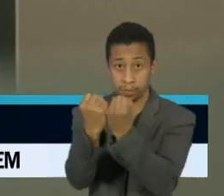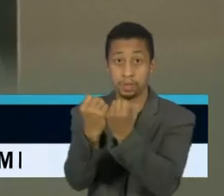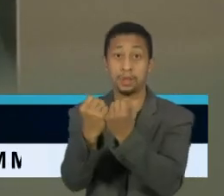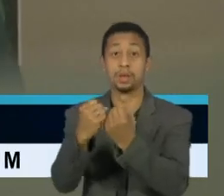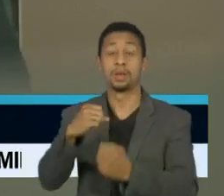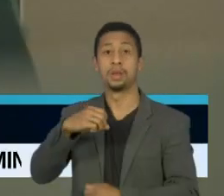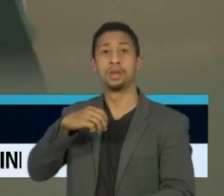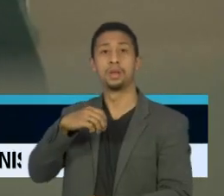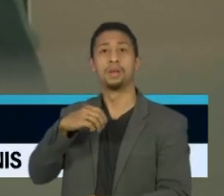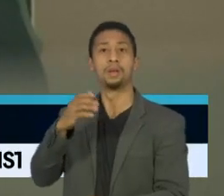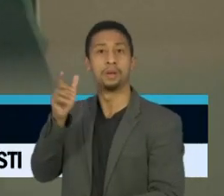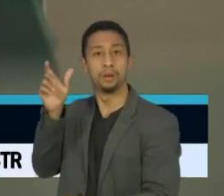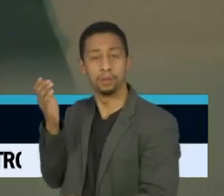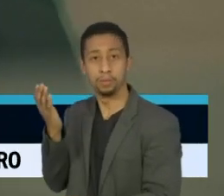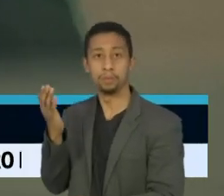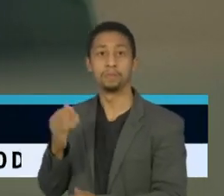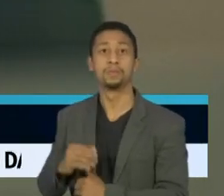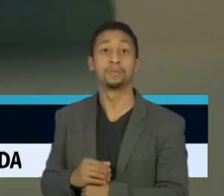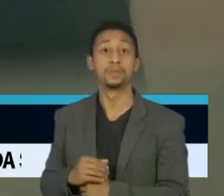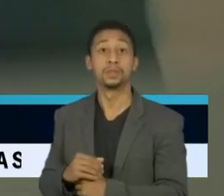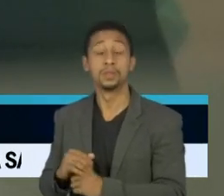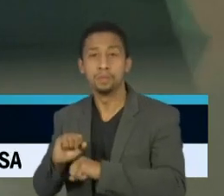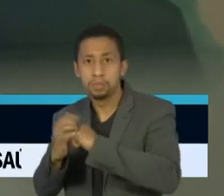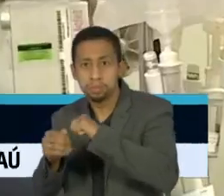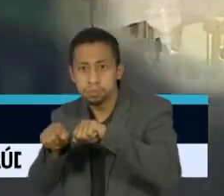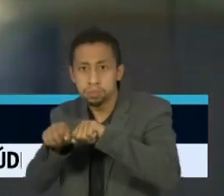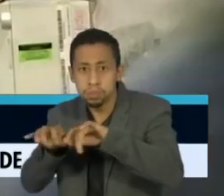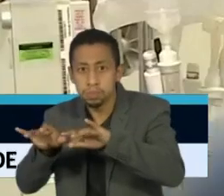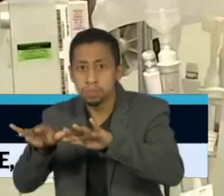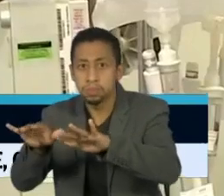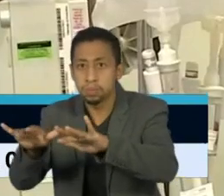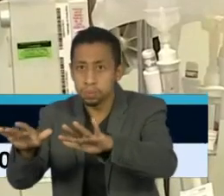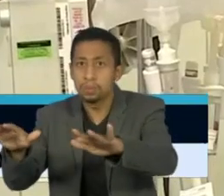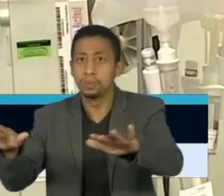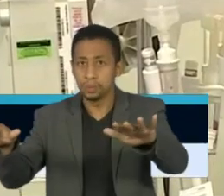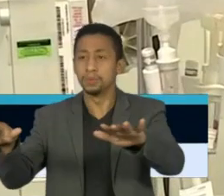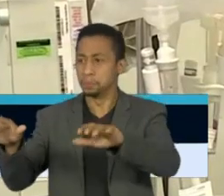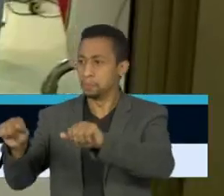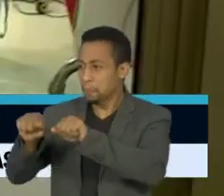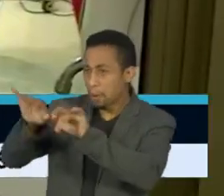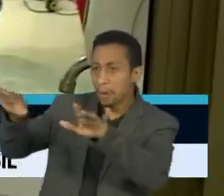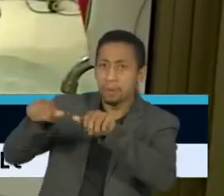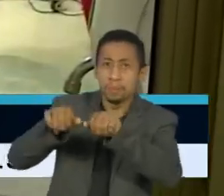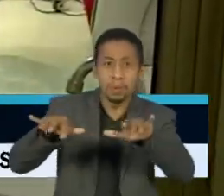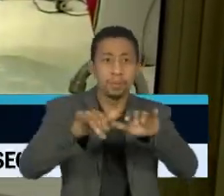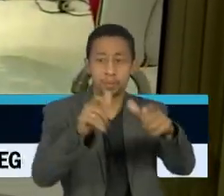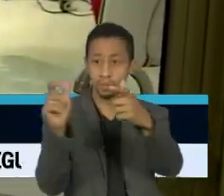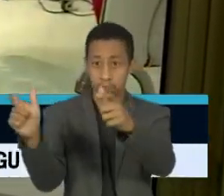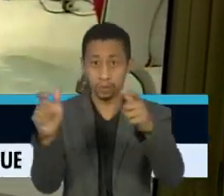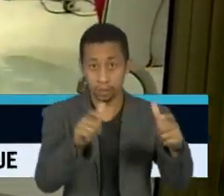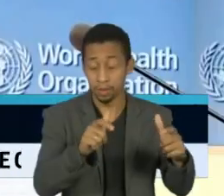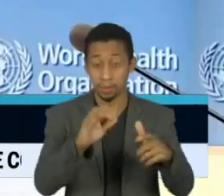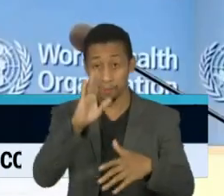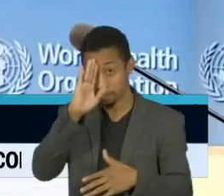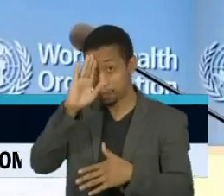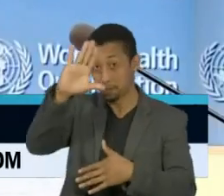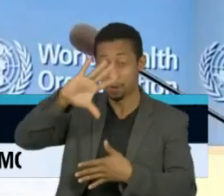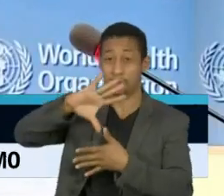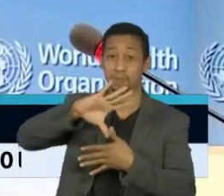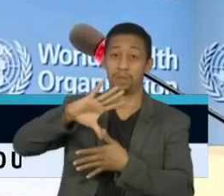Ryan, a pandemia de Covid-19 está em evolução em diversos locais, especialmente na América Latina.